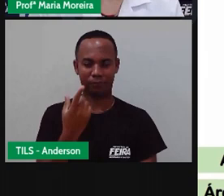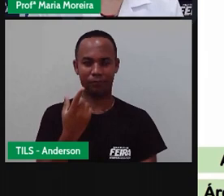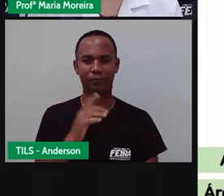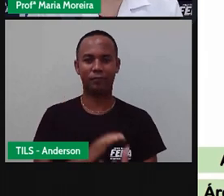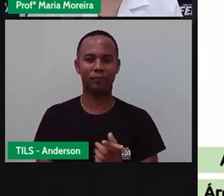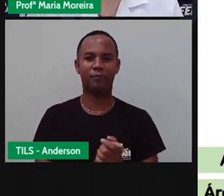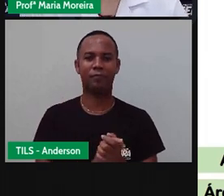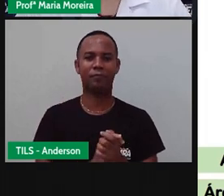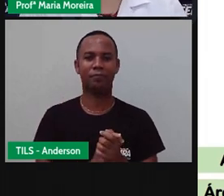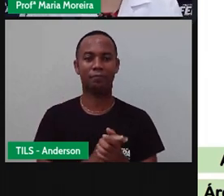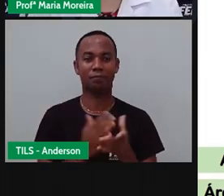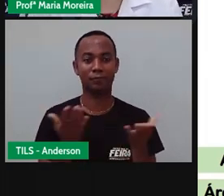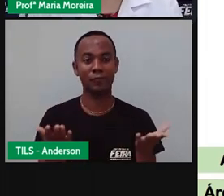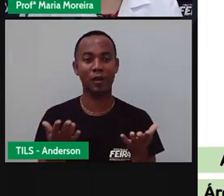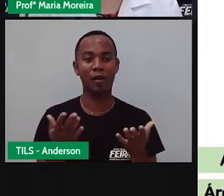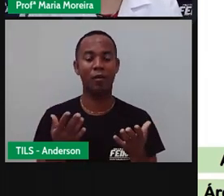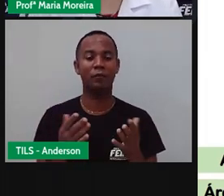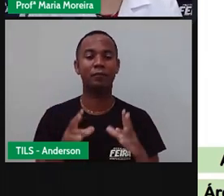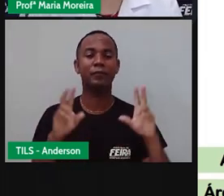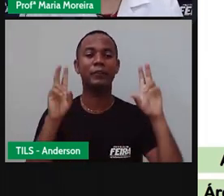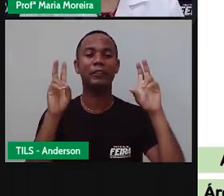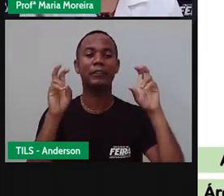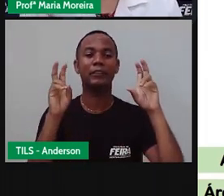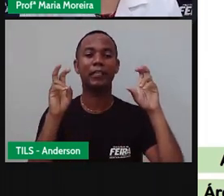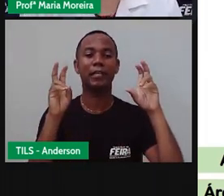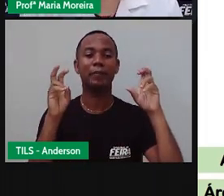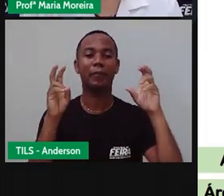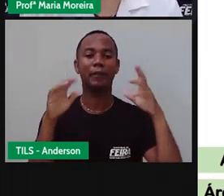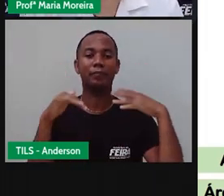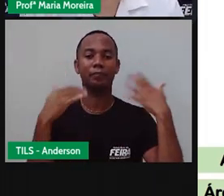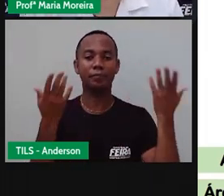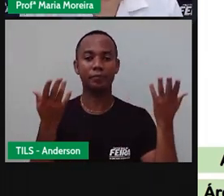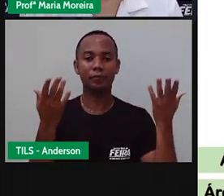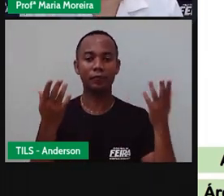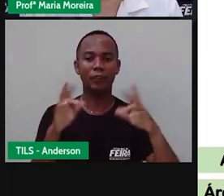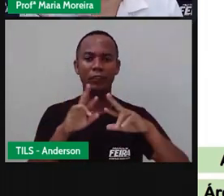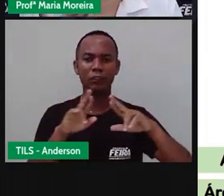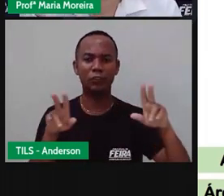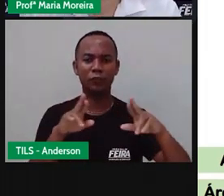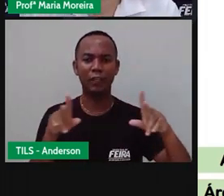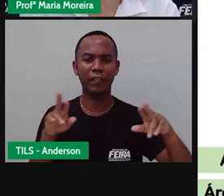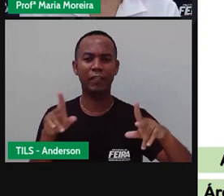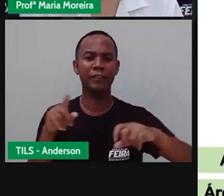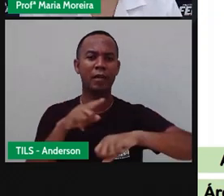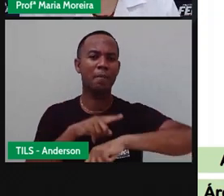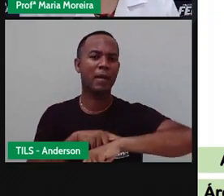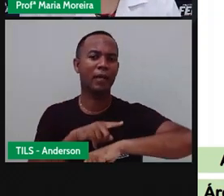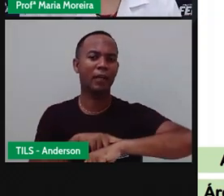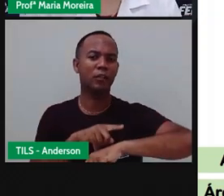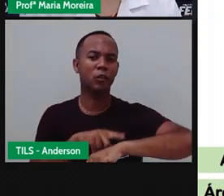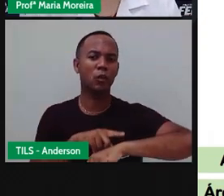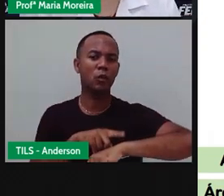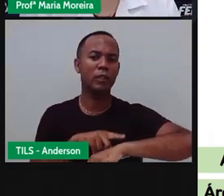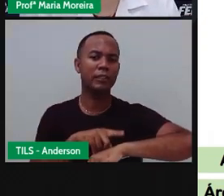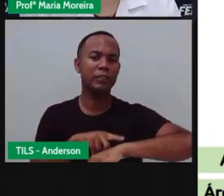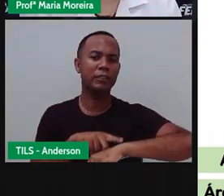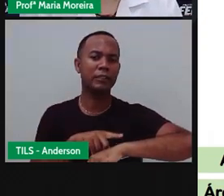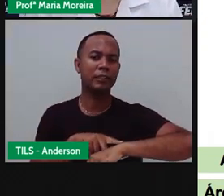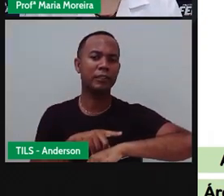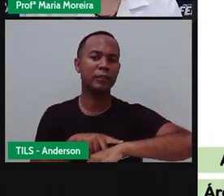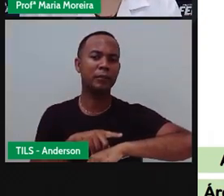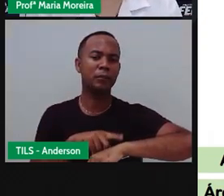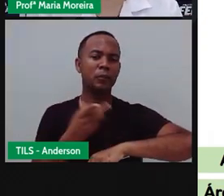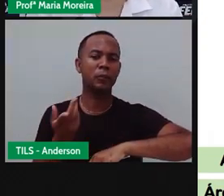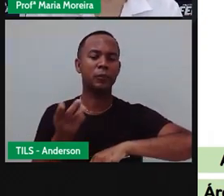Vamos lá. Qual a tem mágica dessa semana? Diferentes marcadores do tempo, não é isso?